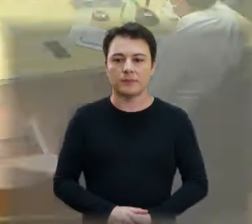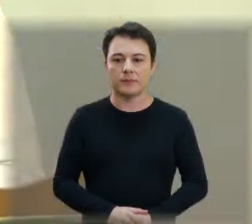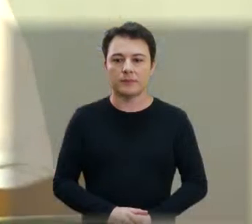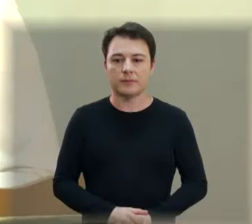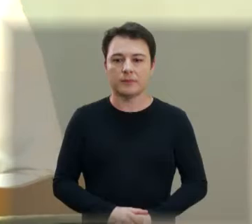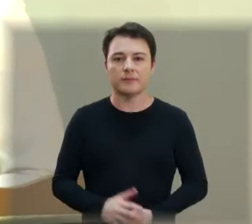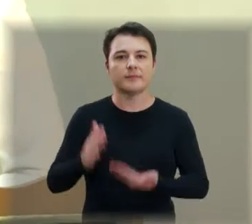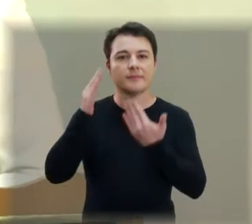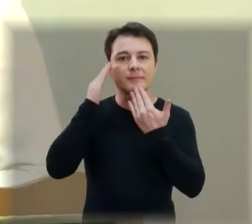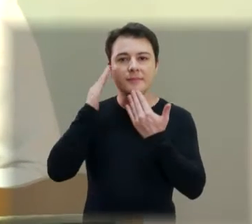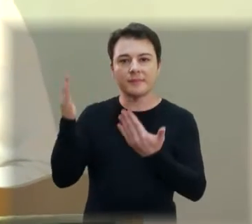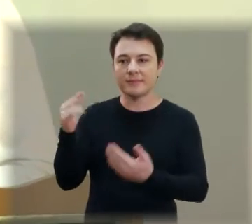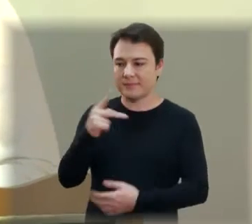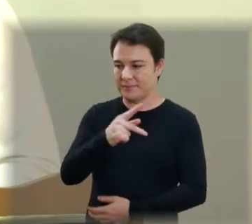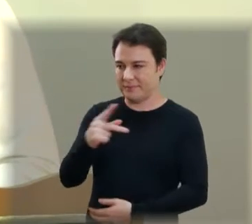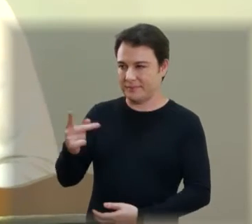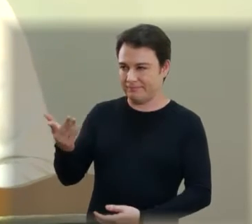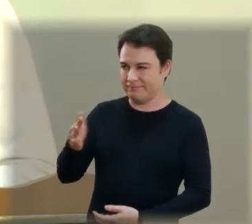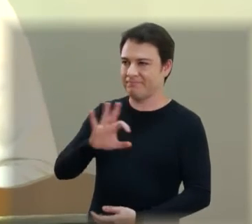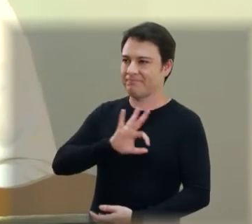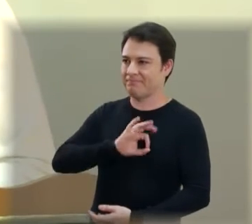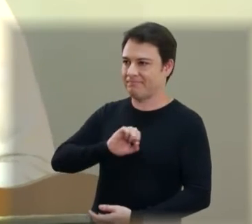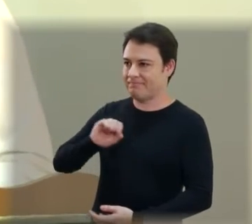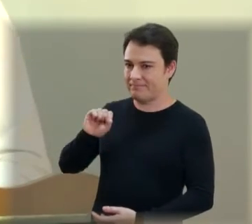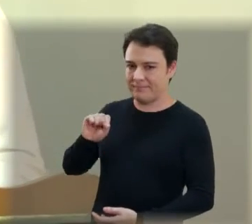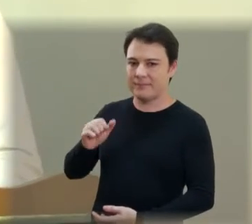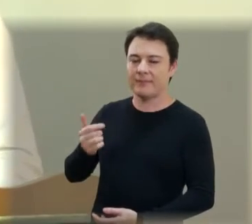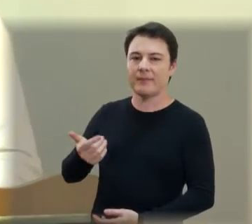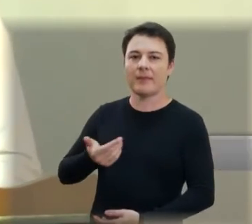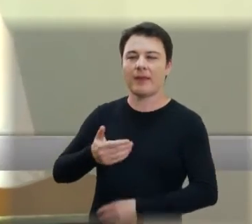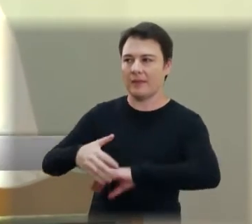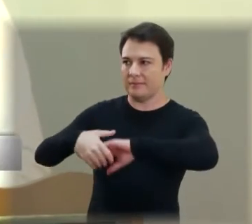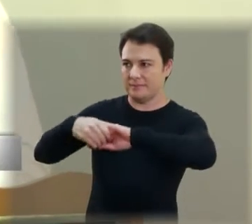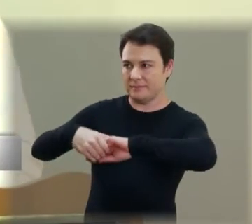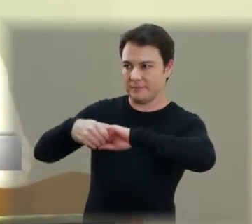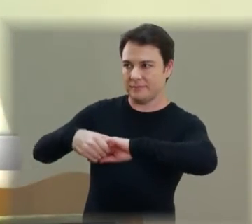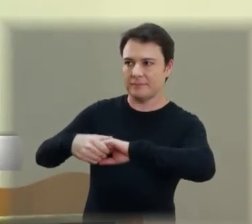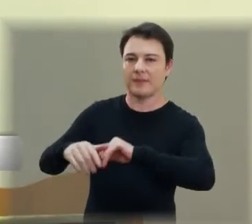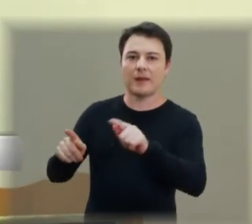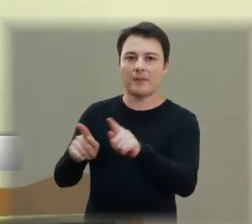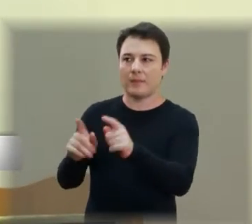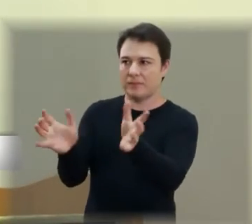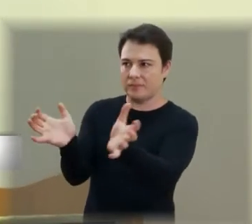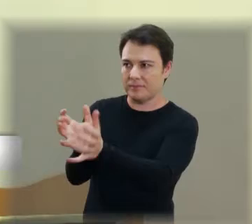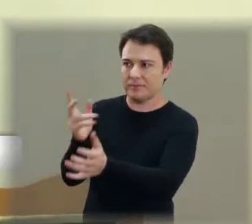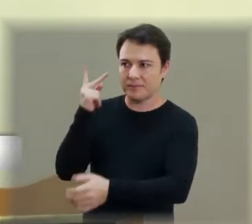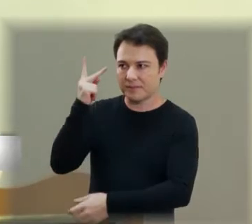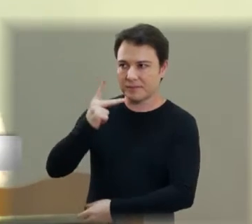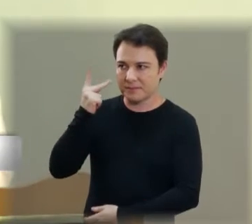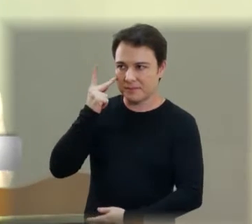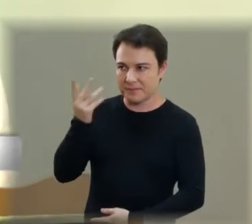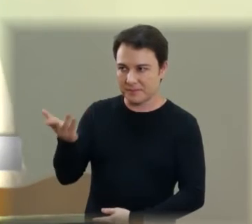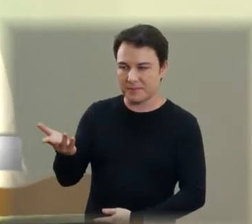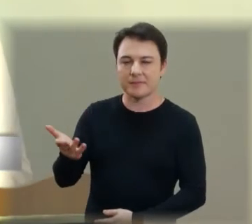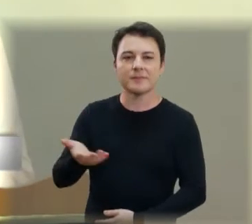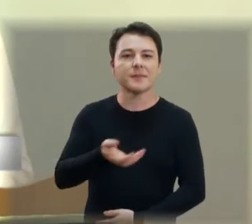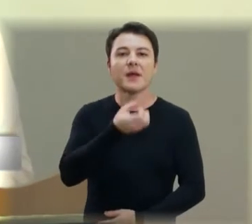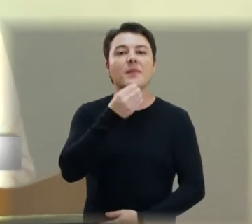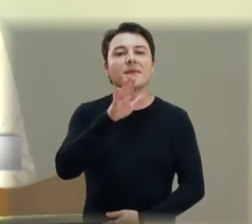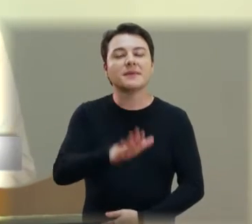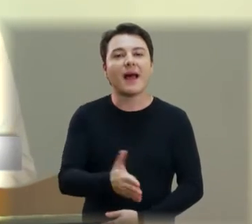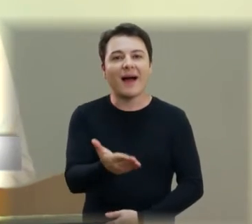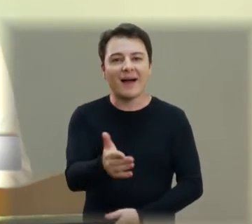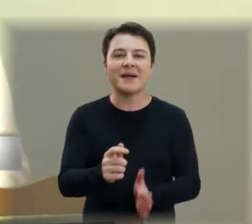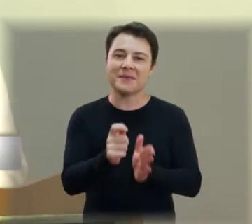Muitíssimo obrigada, senhor presidente Tenente Santana, ao qual saúdo nesta tarde, em seu nome saudar todos os vereadores. Muito boa tarde,